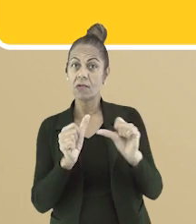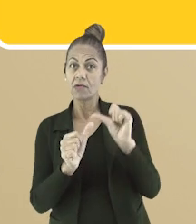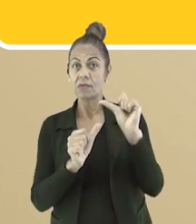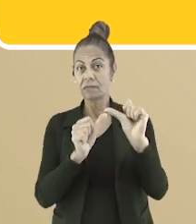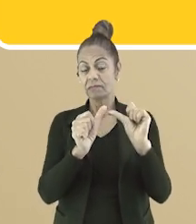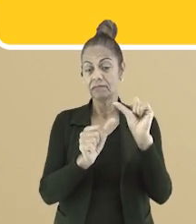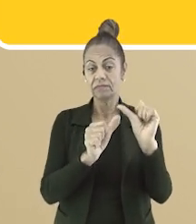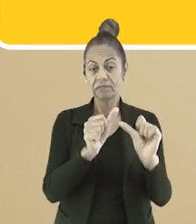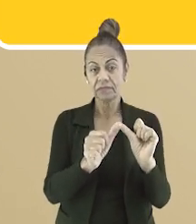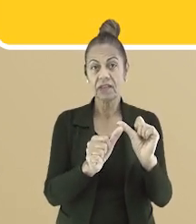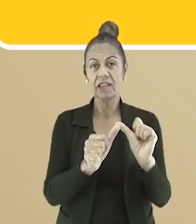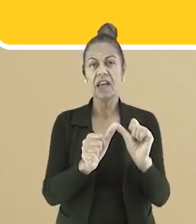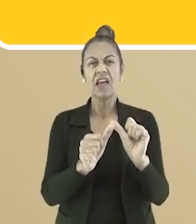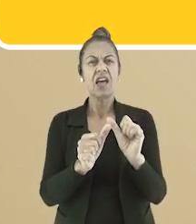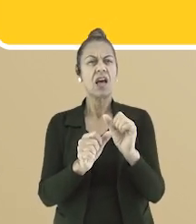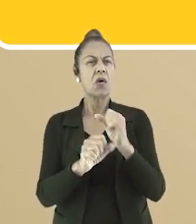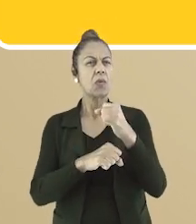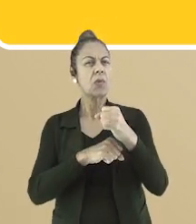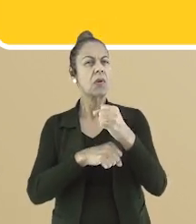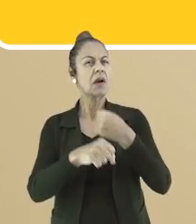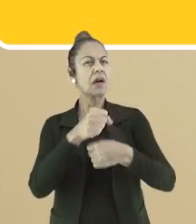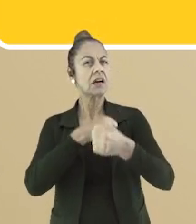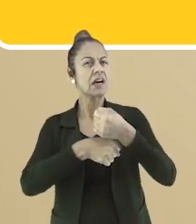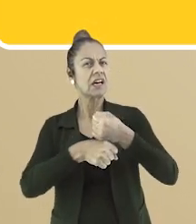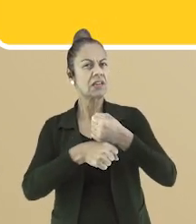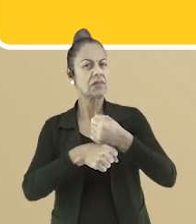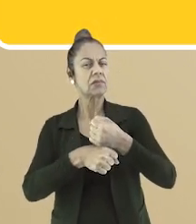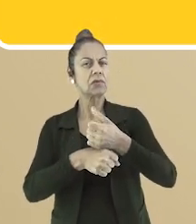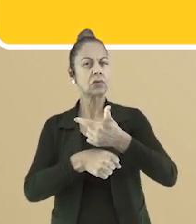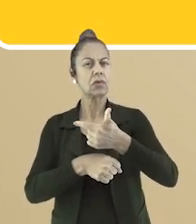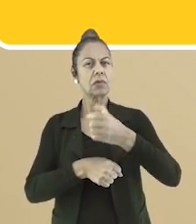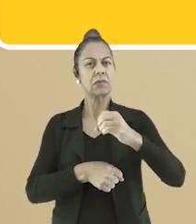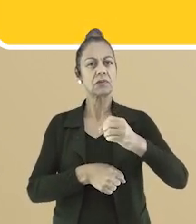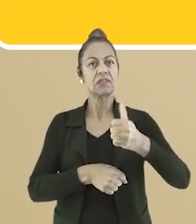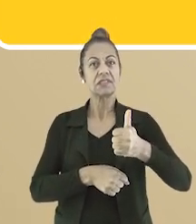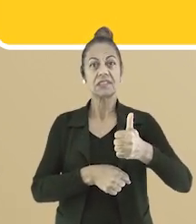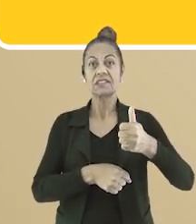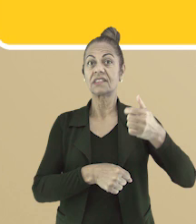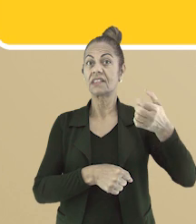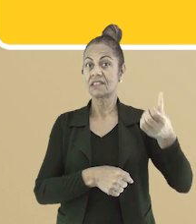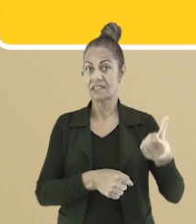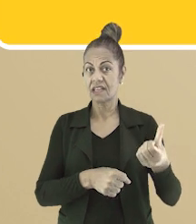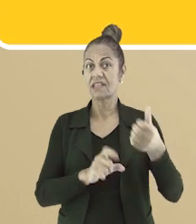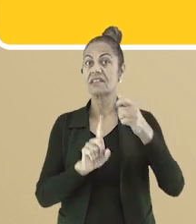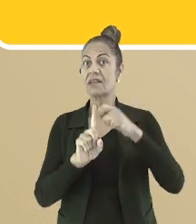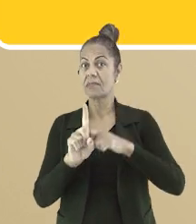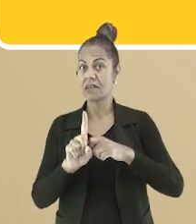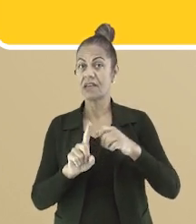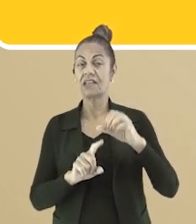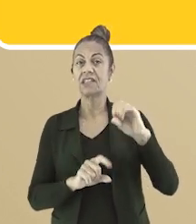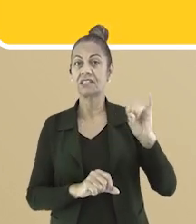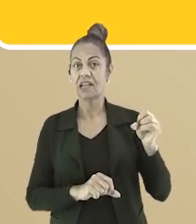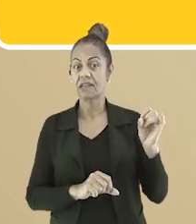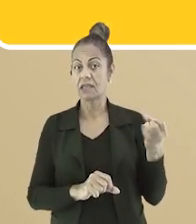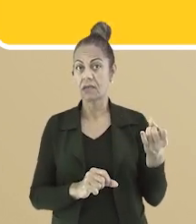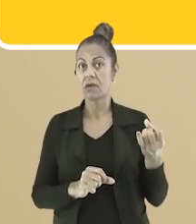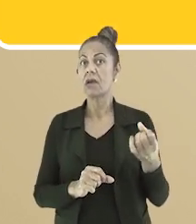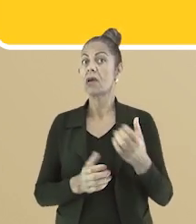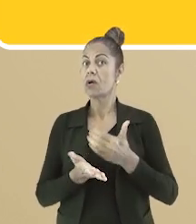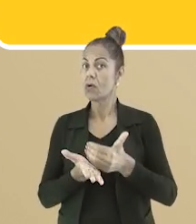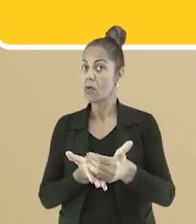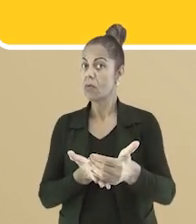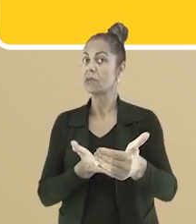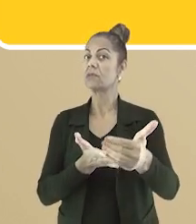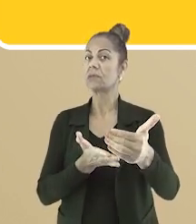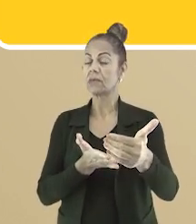a ser obrigatório em janeiro de 2016. Logo, é importante aprender a escrever as palavras de acordo com as